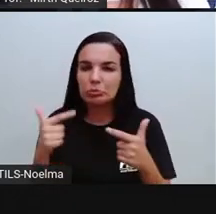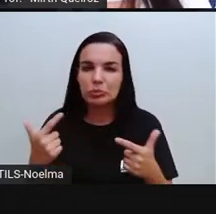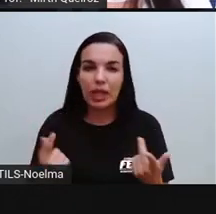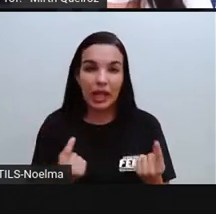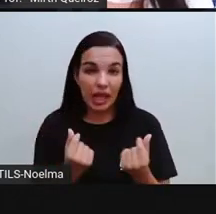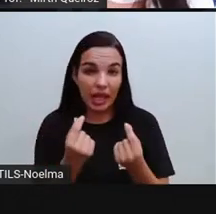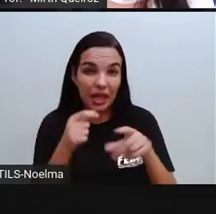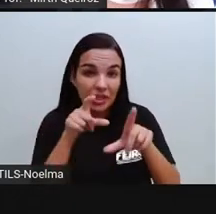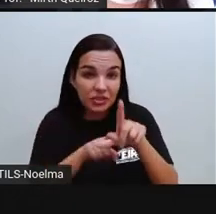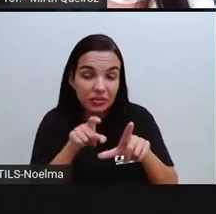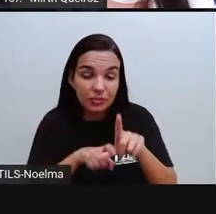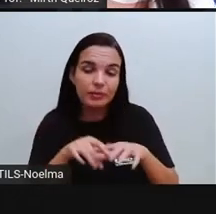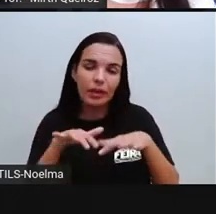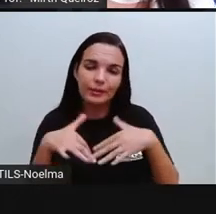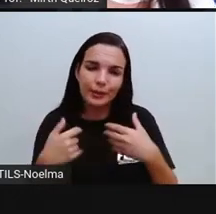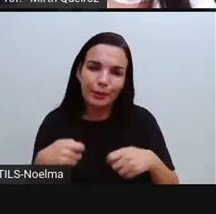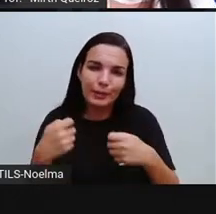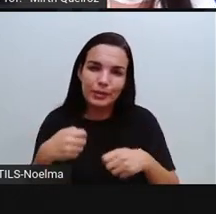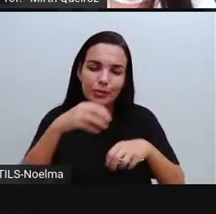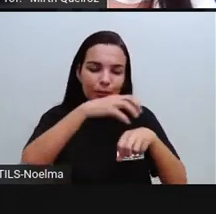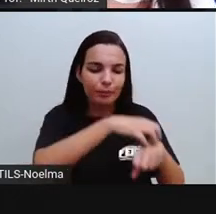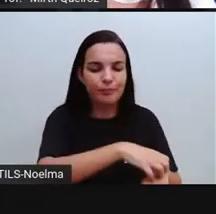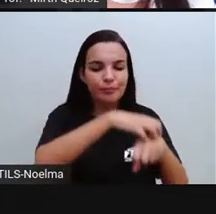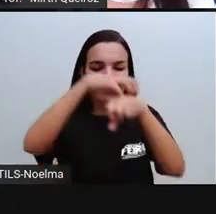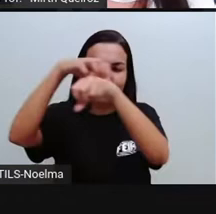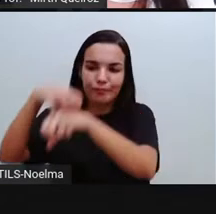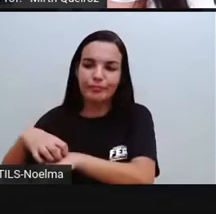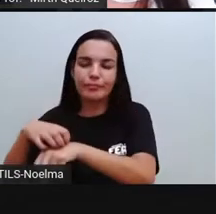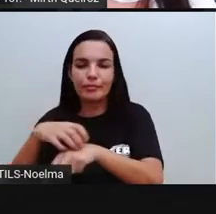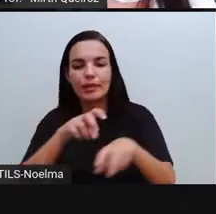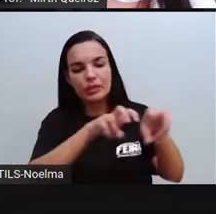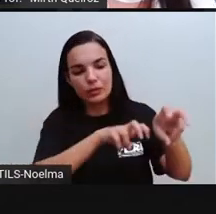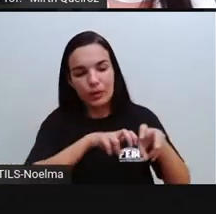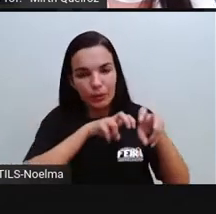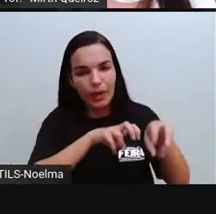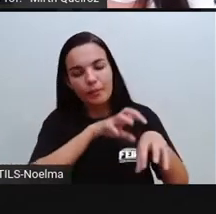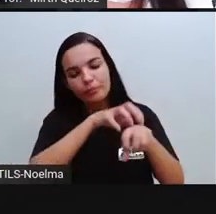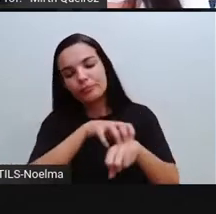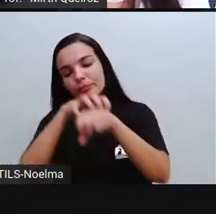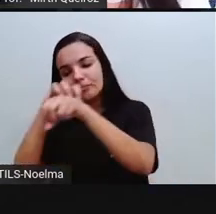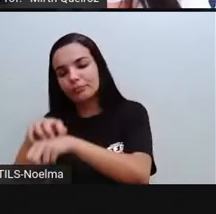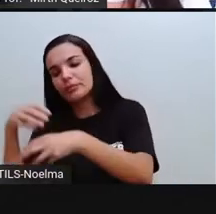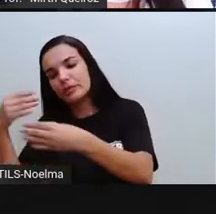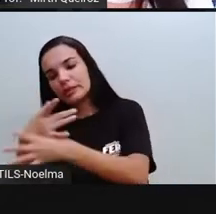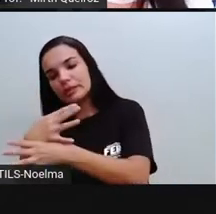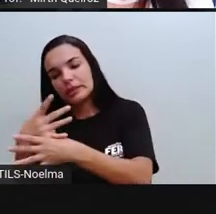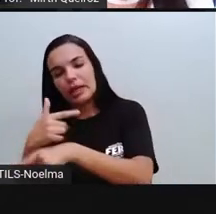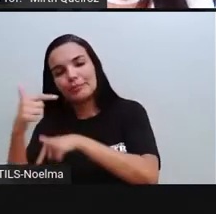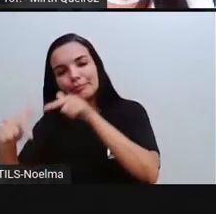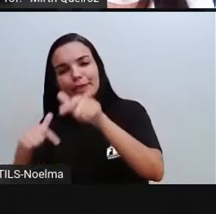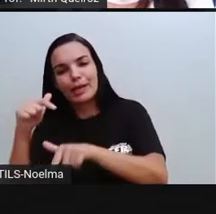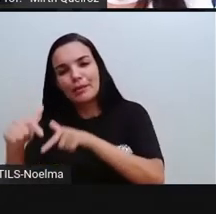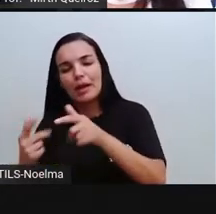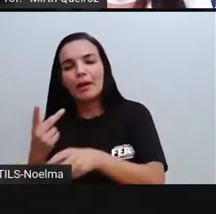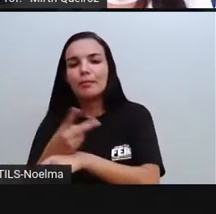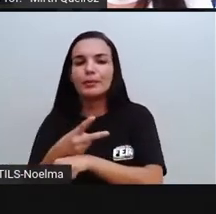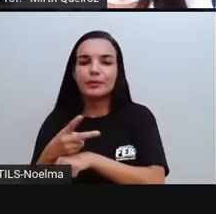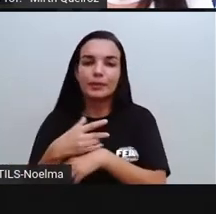eles migraram, né? Começaram a migrar aí da zona rural para as cidades.